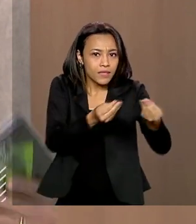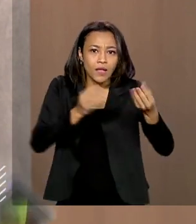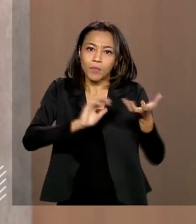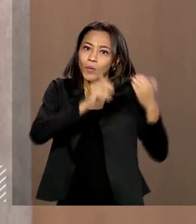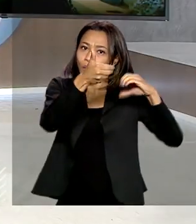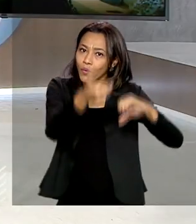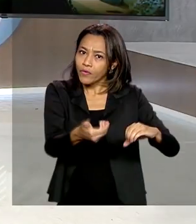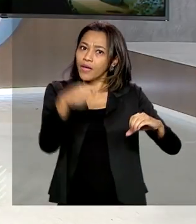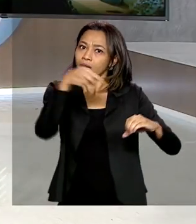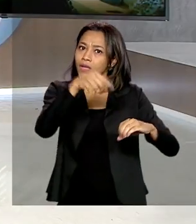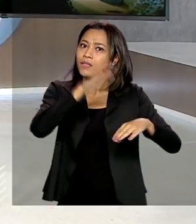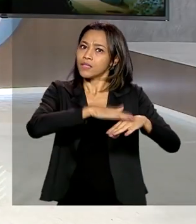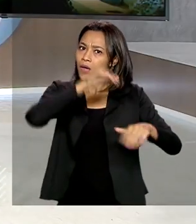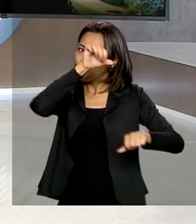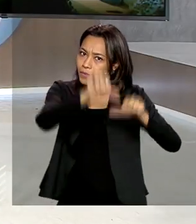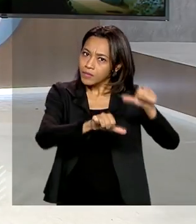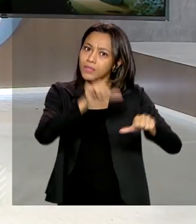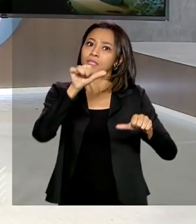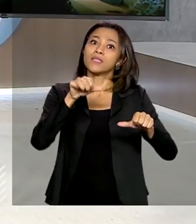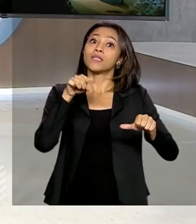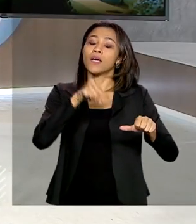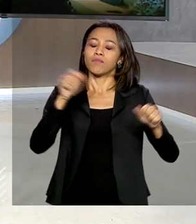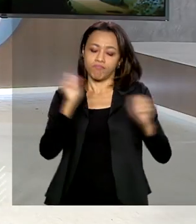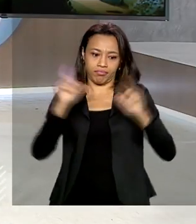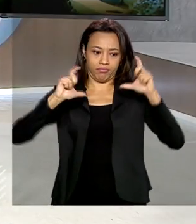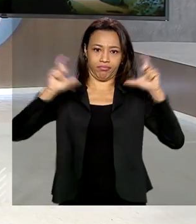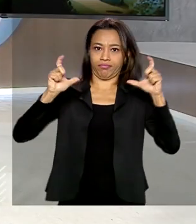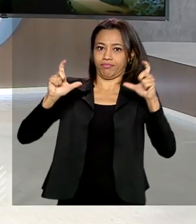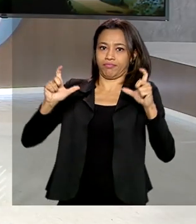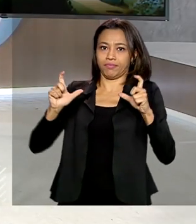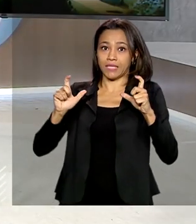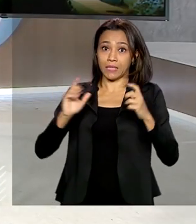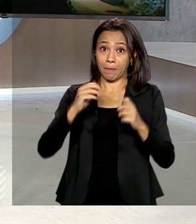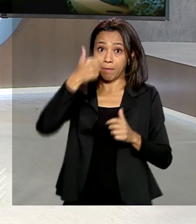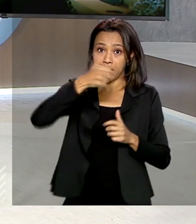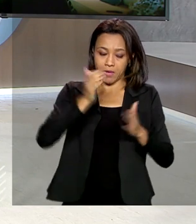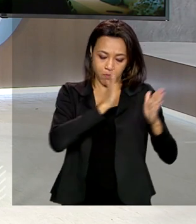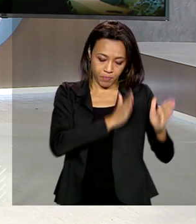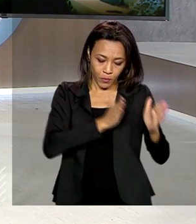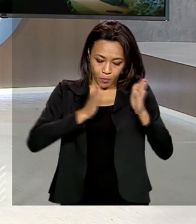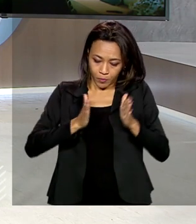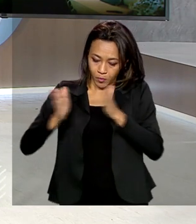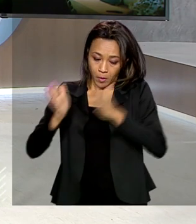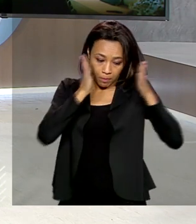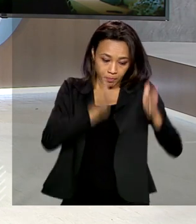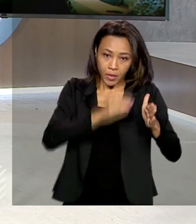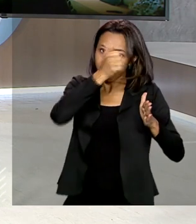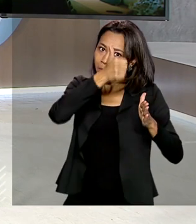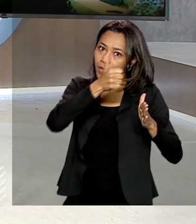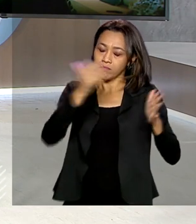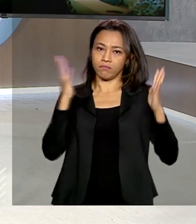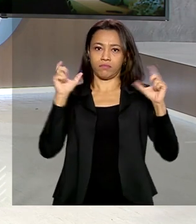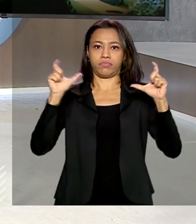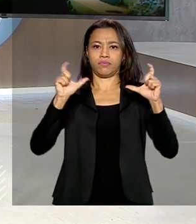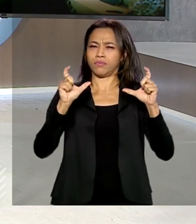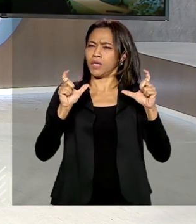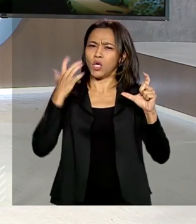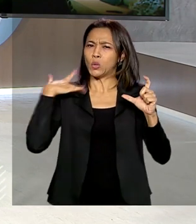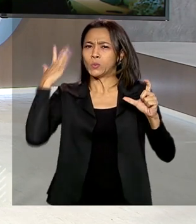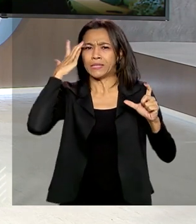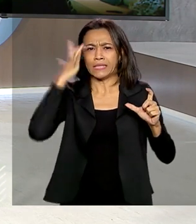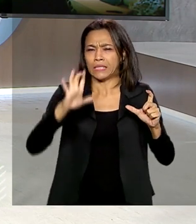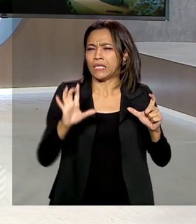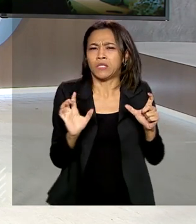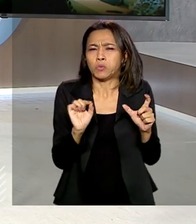reformista assustou um pouco nessa primeira fase, sabe? porque, não sei se em função